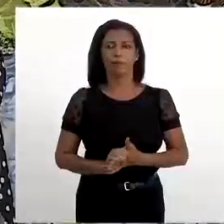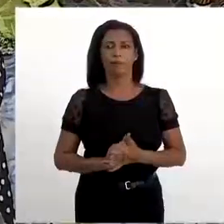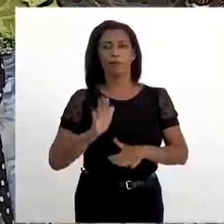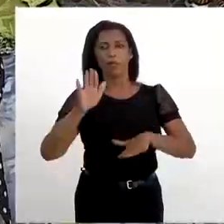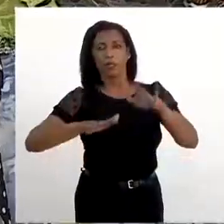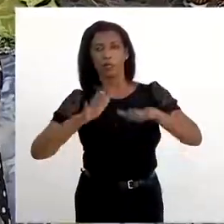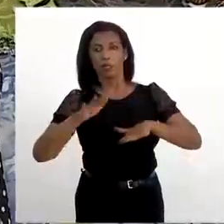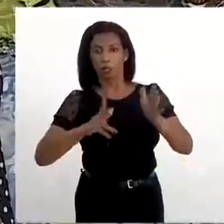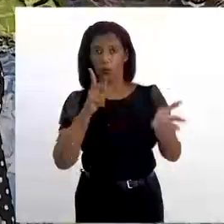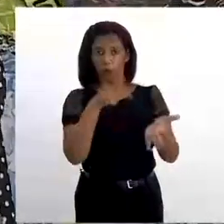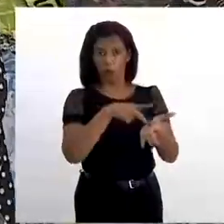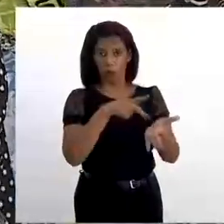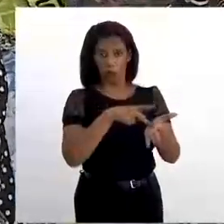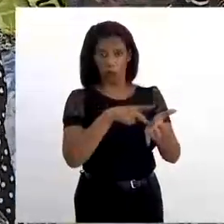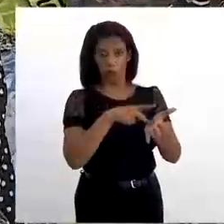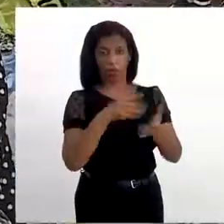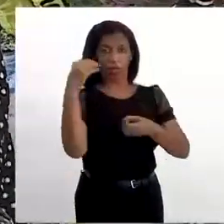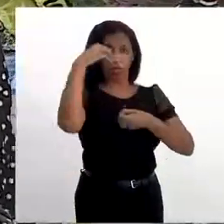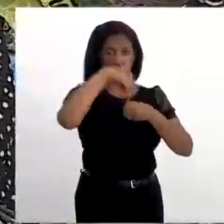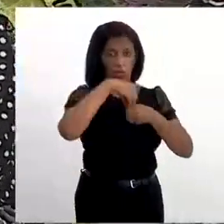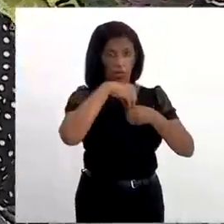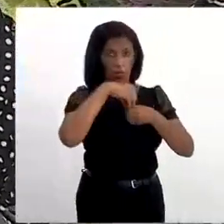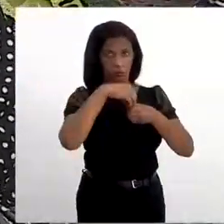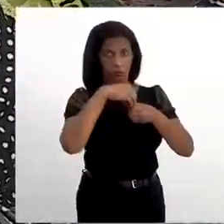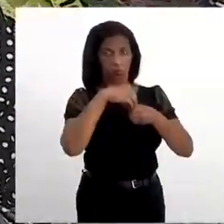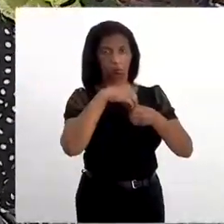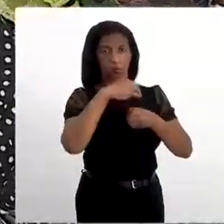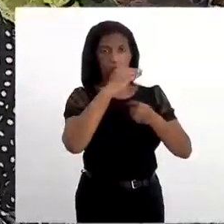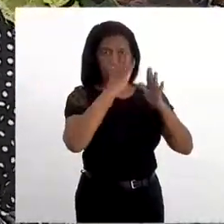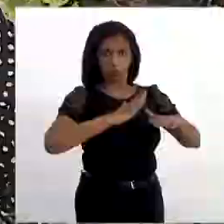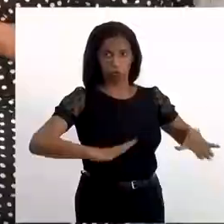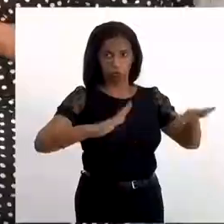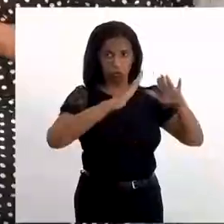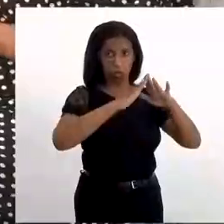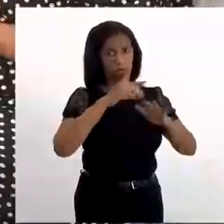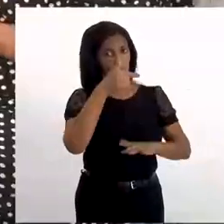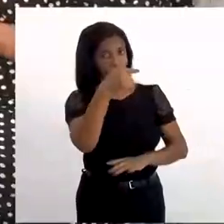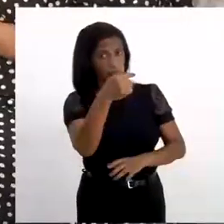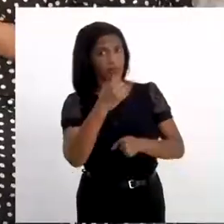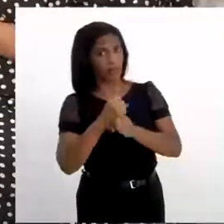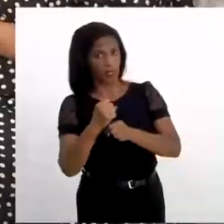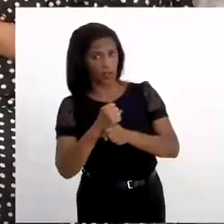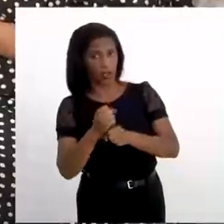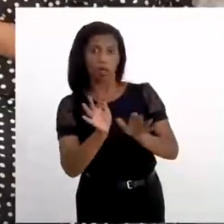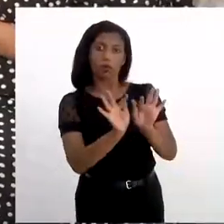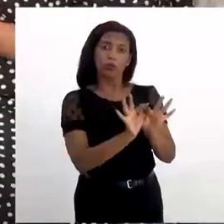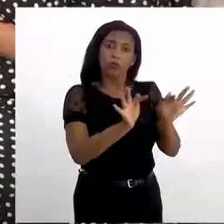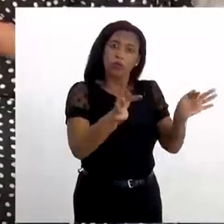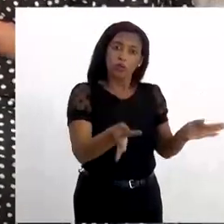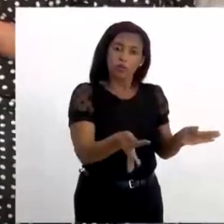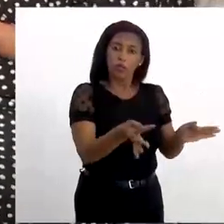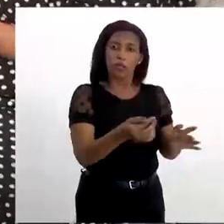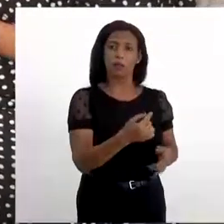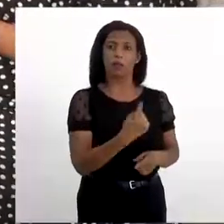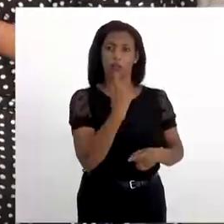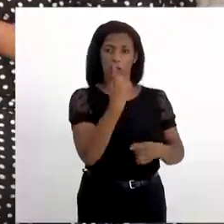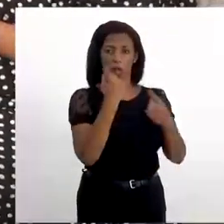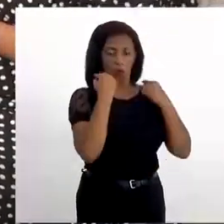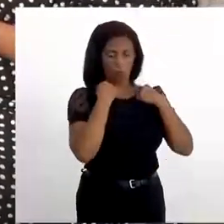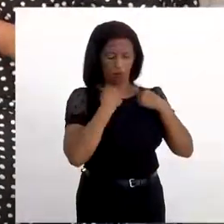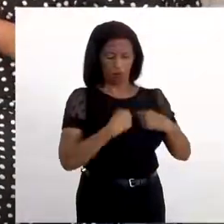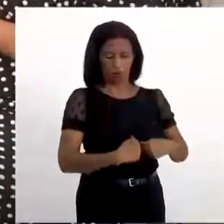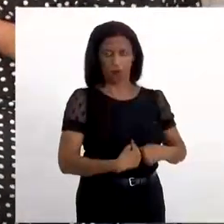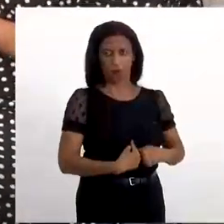Então, as verdadeiras fios de contas, digamos, dentro do sagrado... São esses de sete anos e esses que podem ser usados